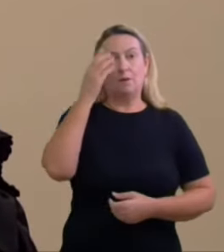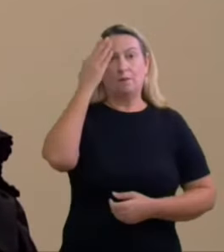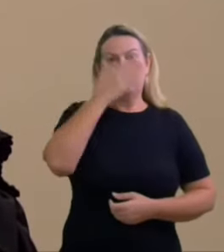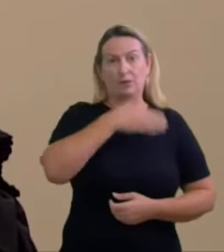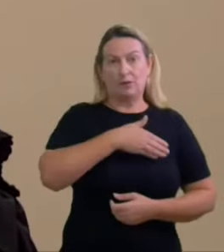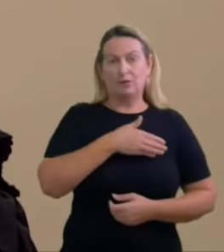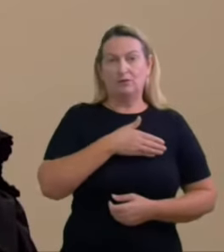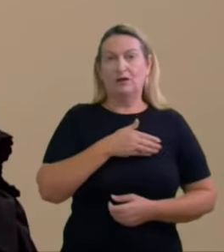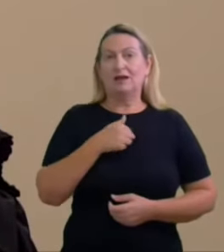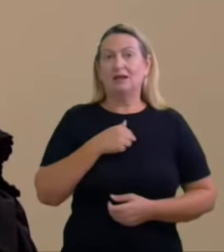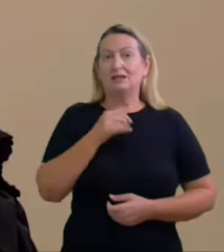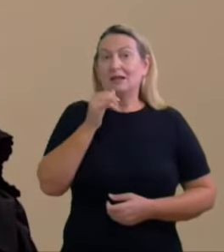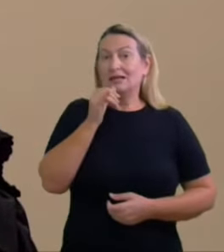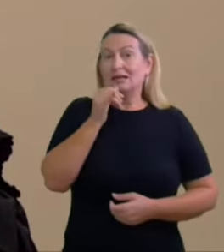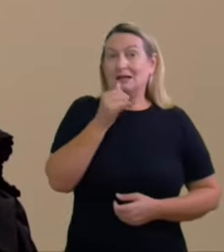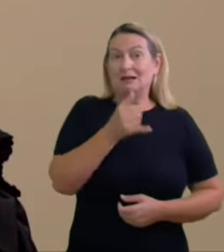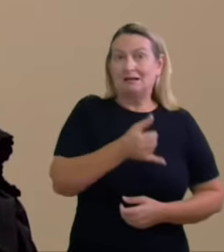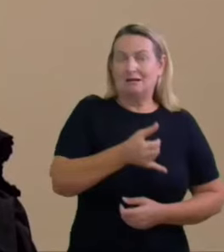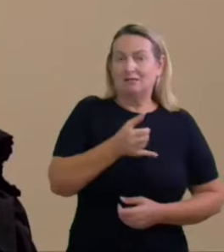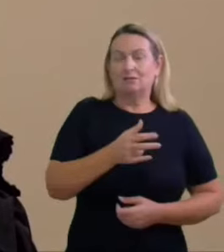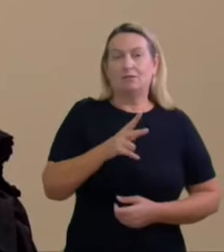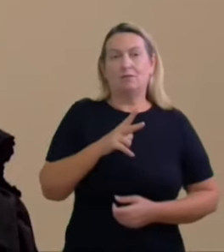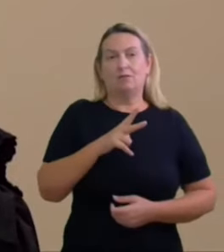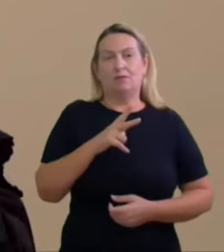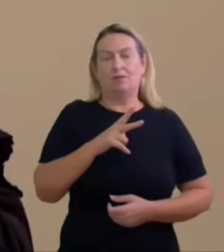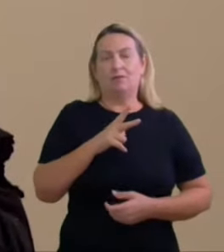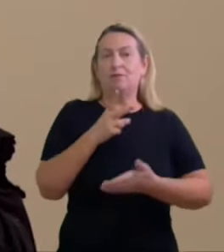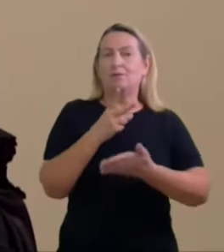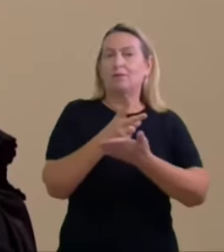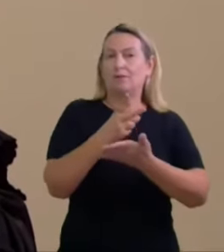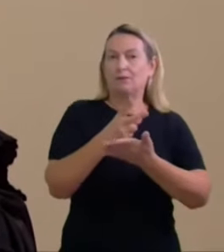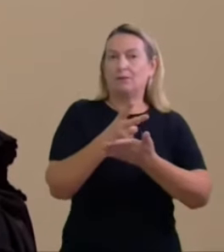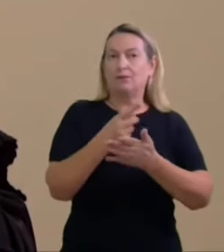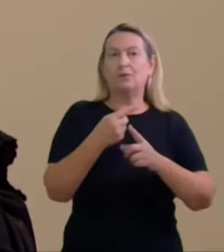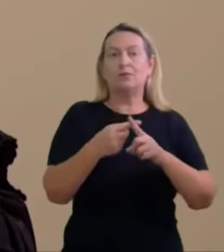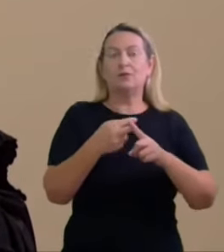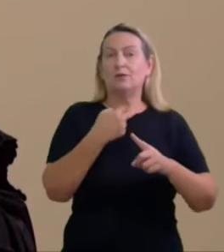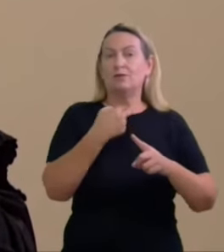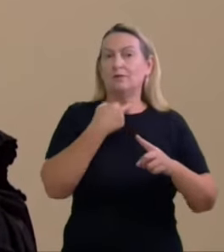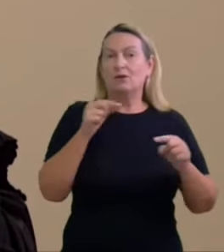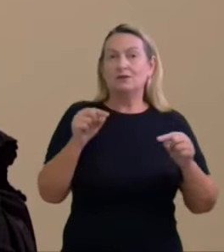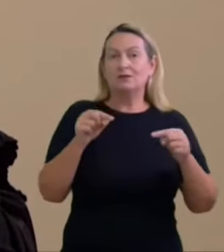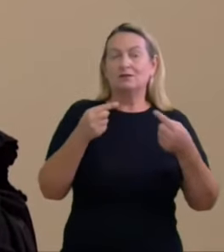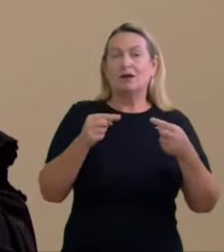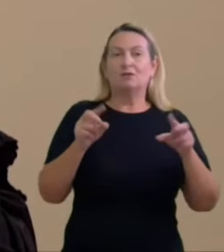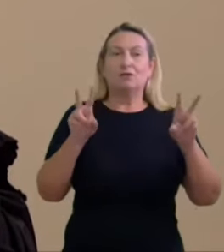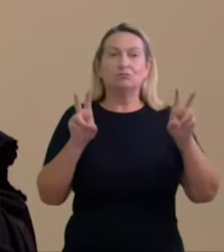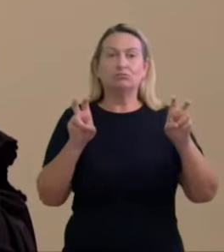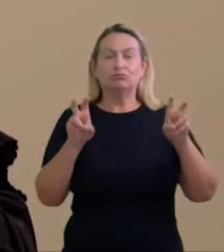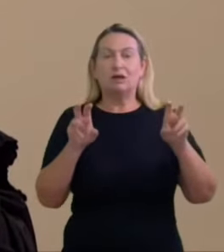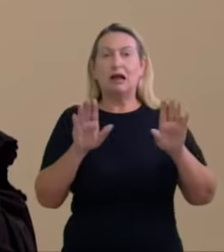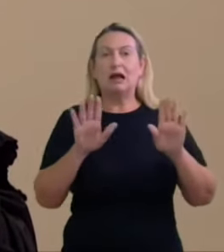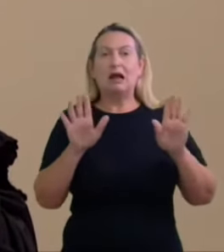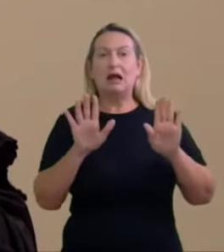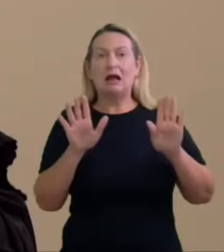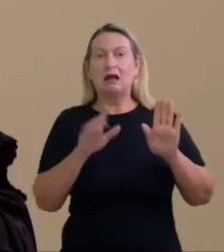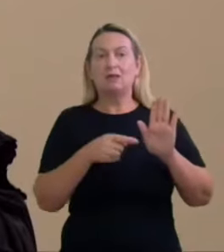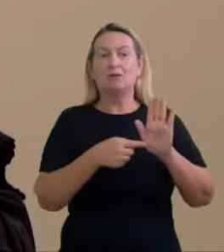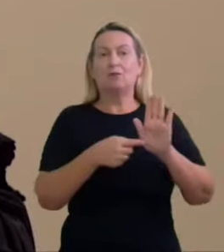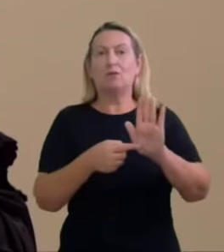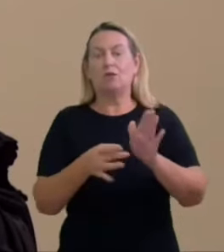particular prevalece pois não pode ser desafiada pela aspas mera alegação de que não refletiam a realidade